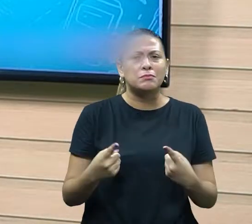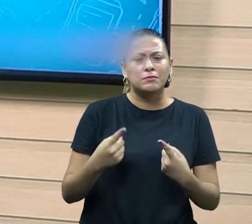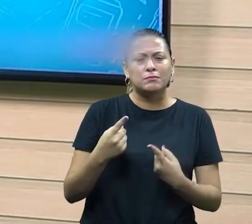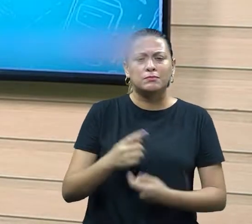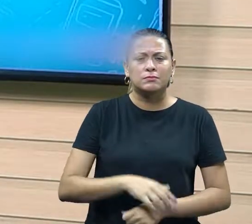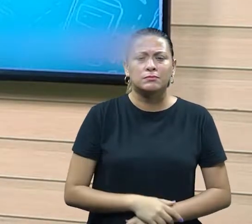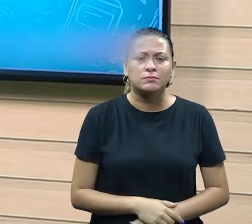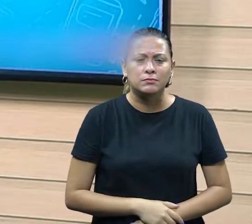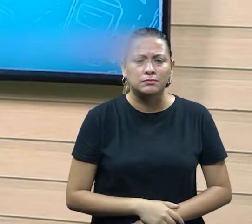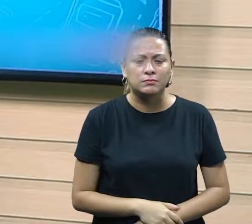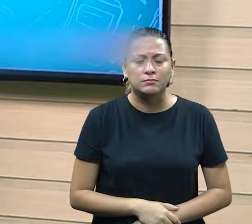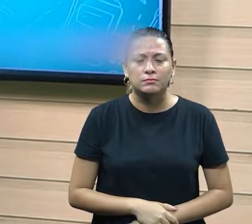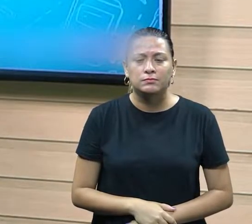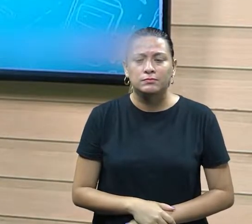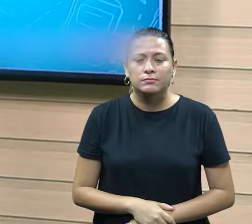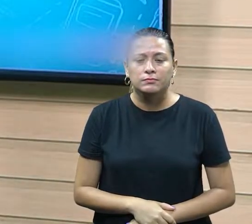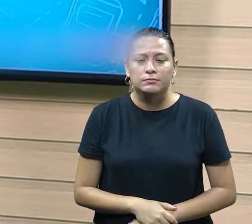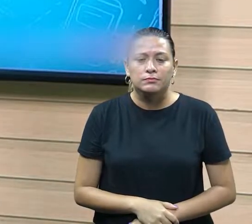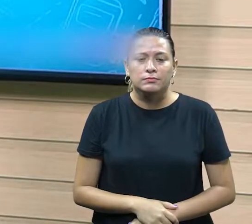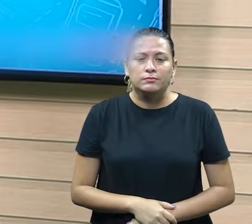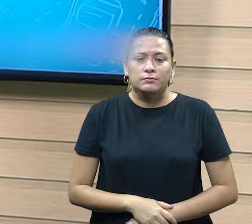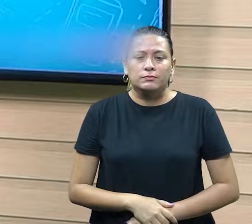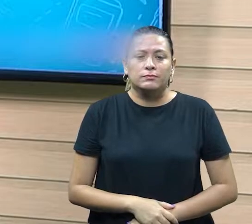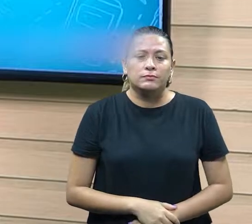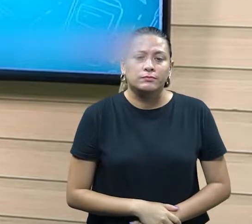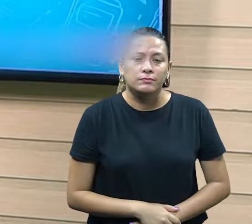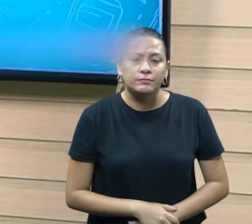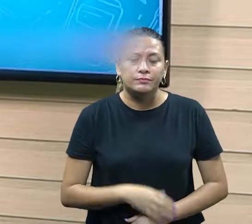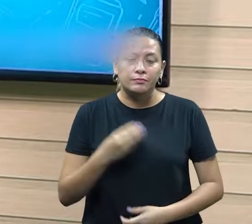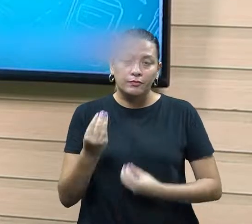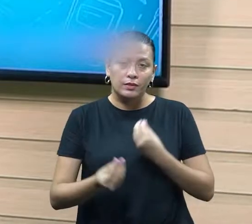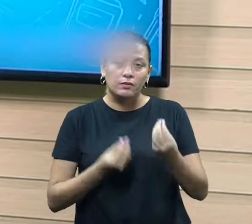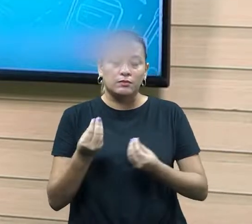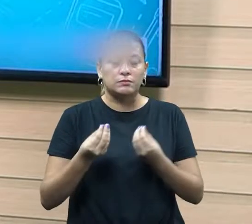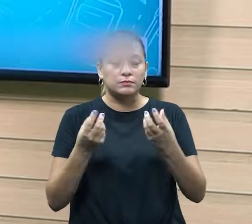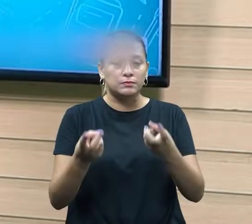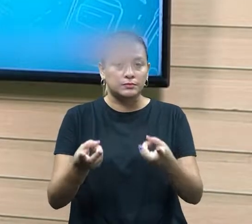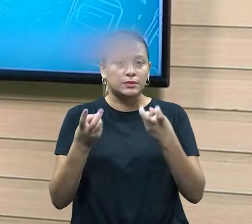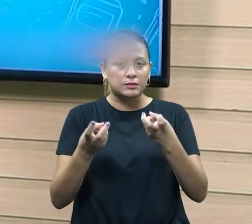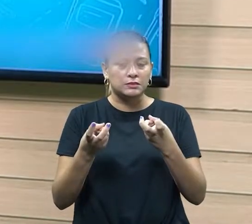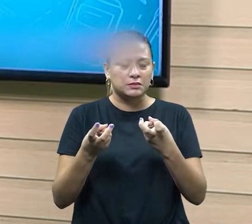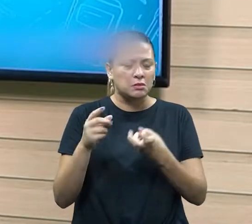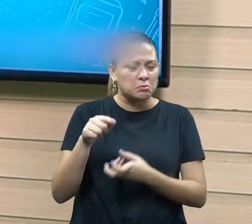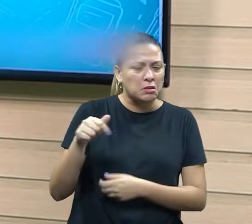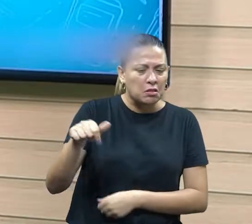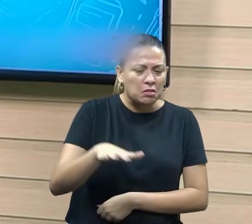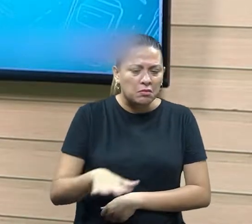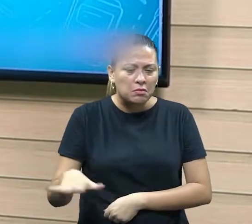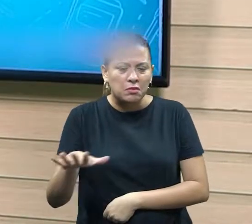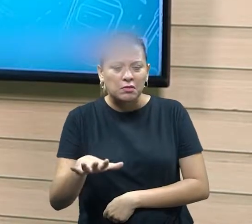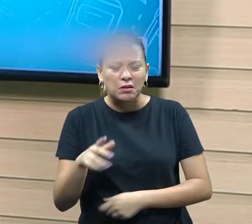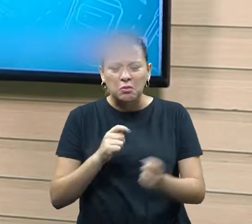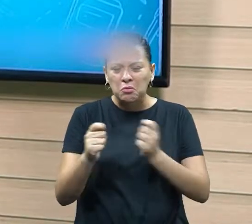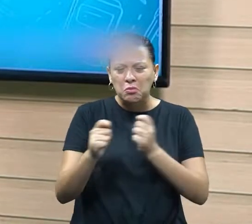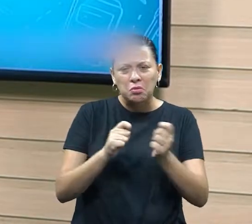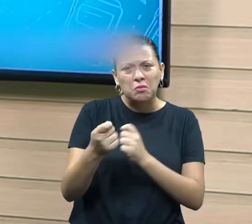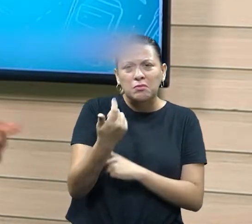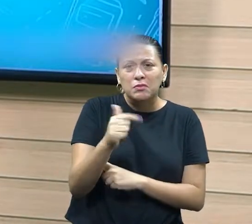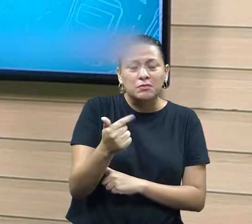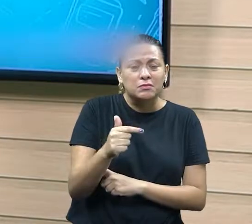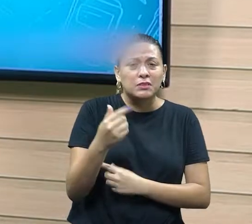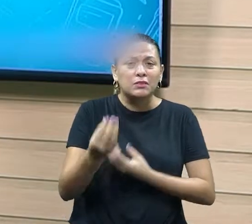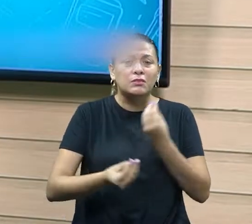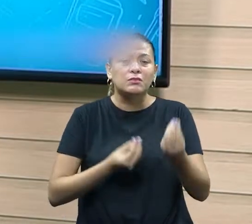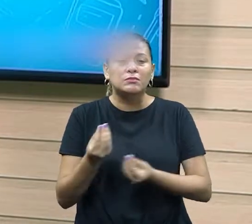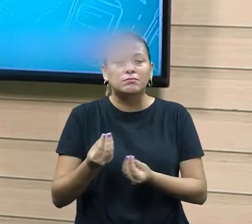porque como ele não controla, como ele não tem ciência, como ele tem... como ele vê que o técnico que está pisando, ele não tem